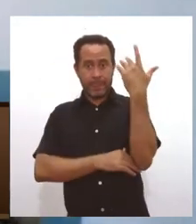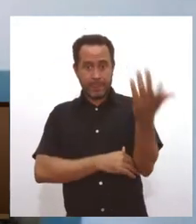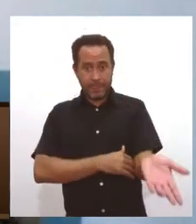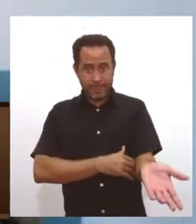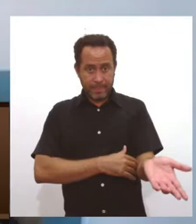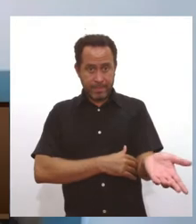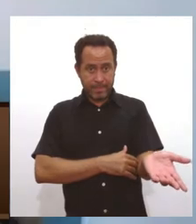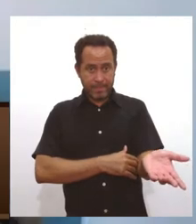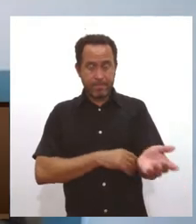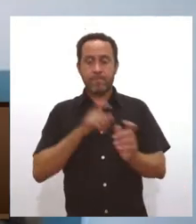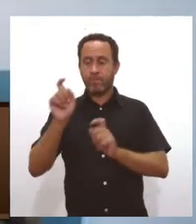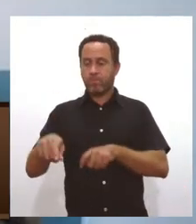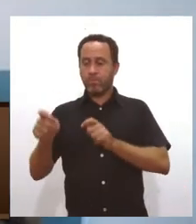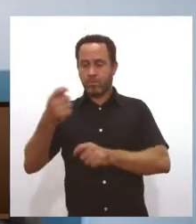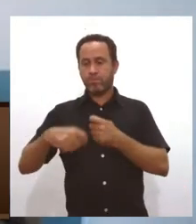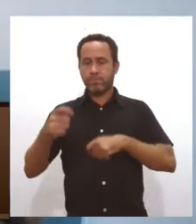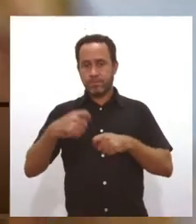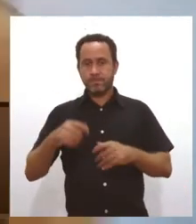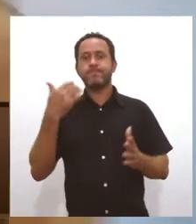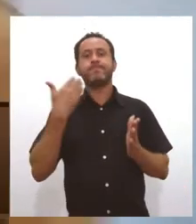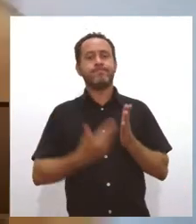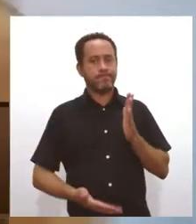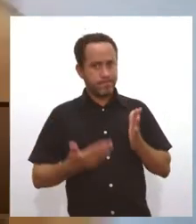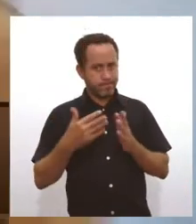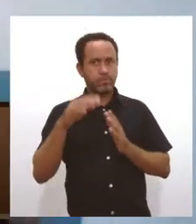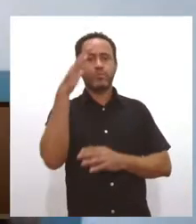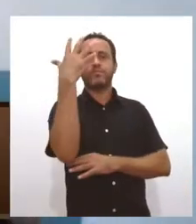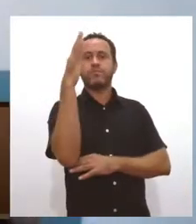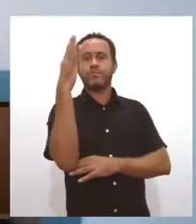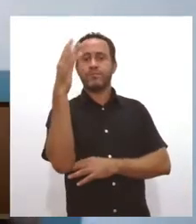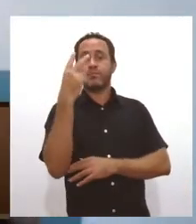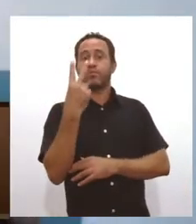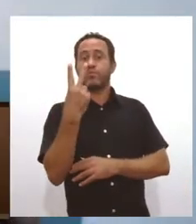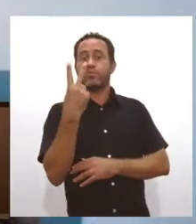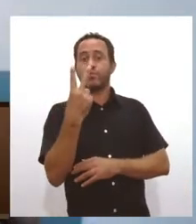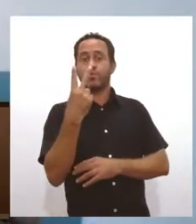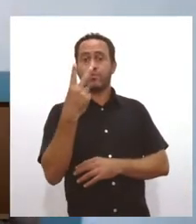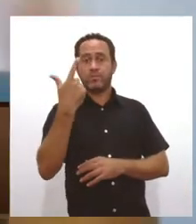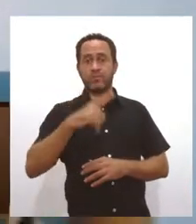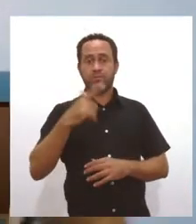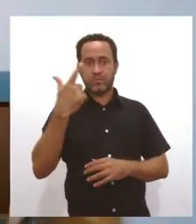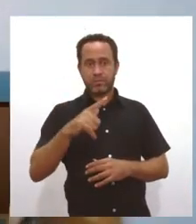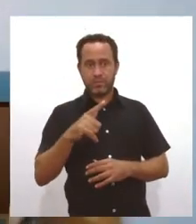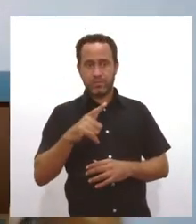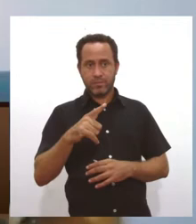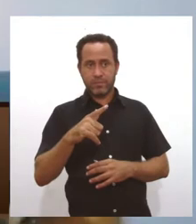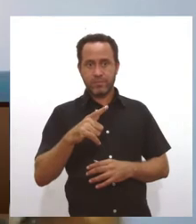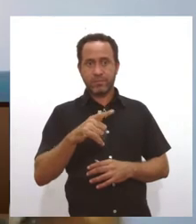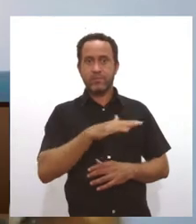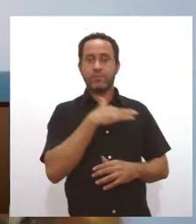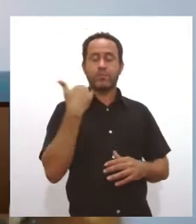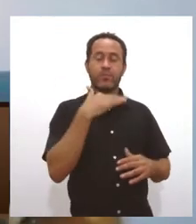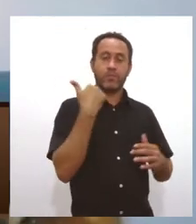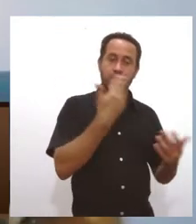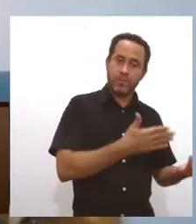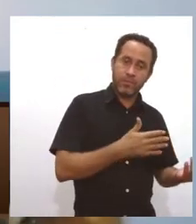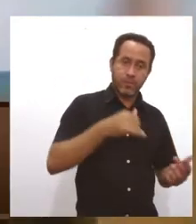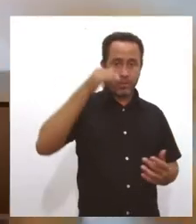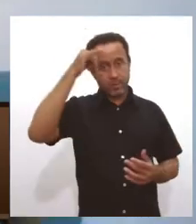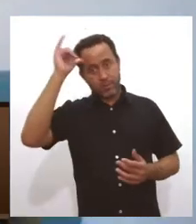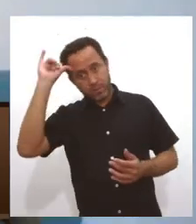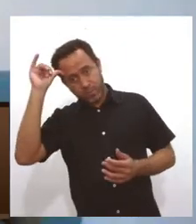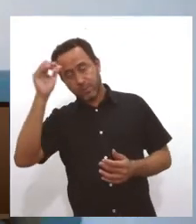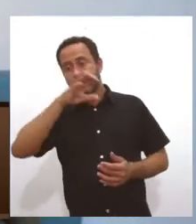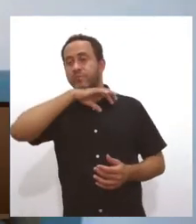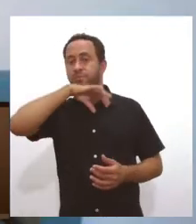a pecuária. A gente perde as nossas florestas duas vezes para a pata do boi. Uma com a criação do próprio animal, que é